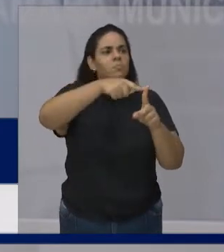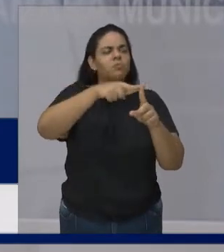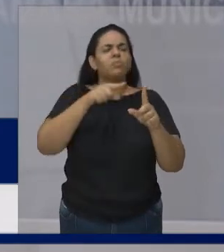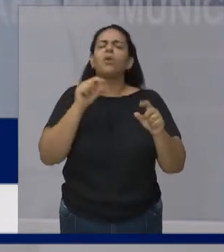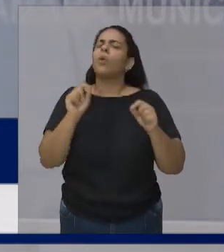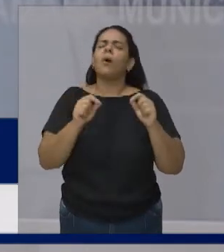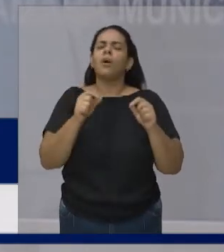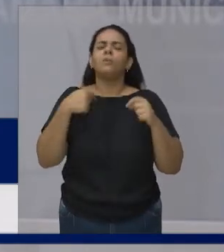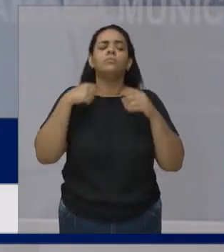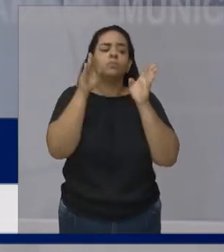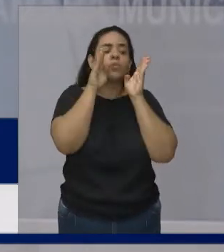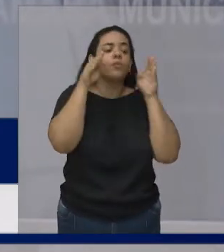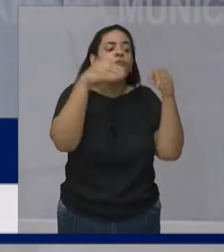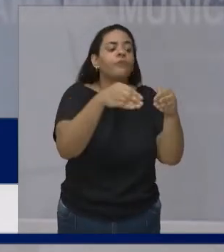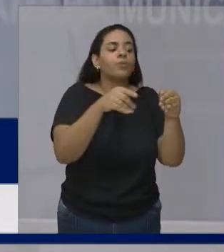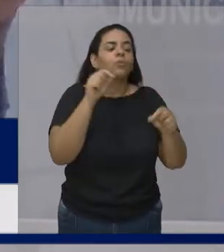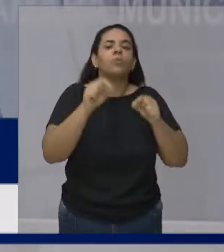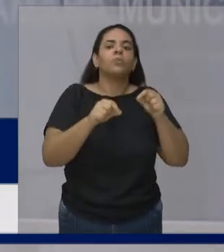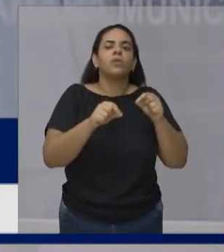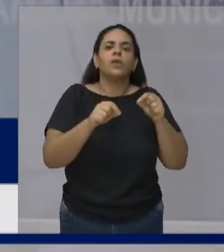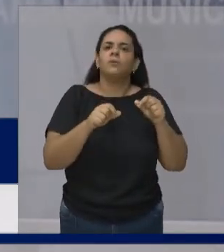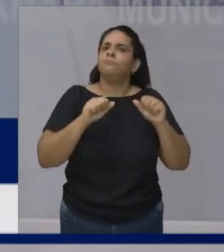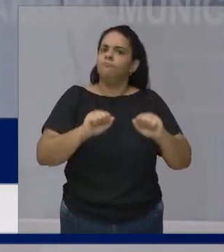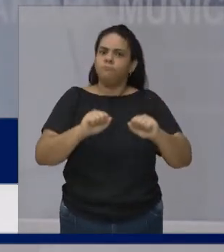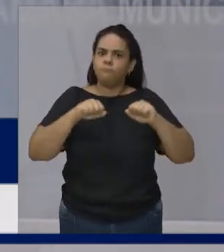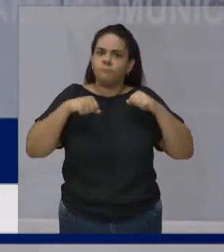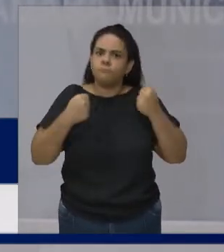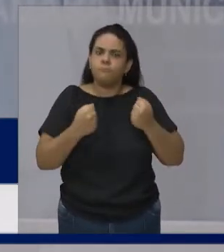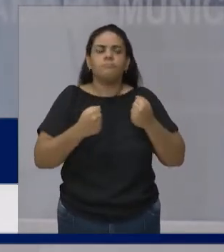Tenha determinação Tenha foco